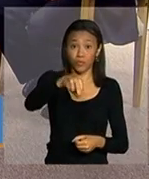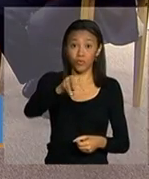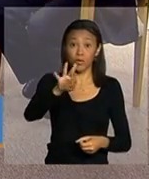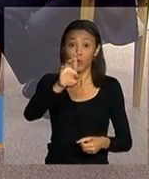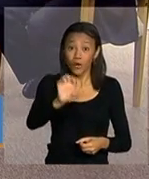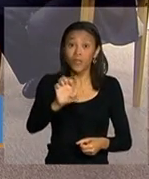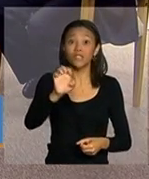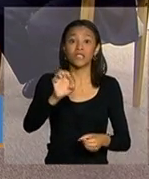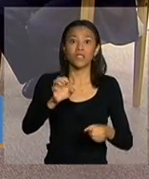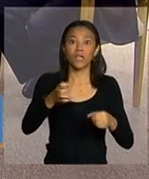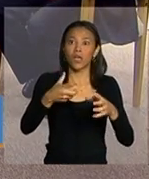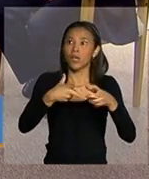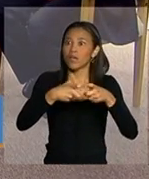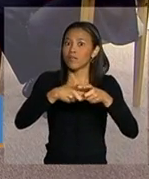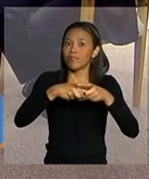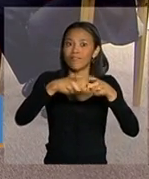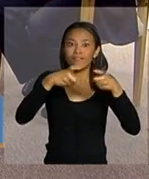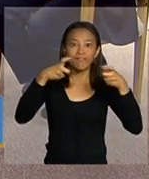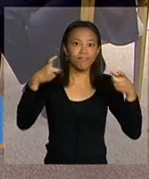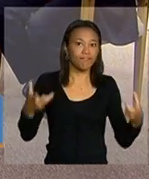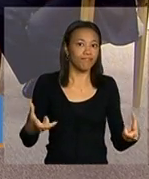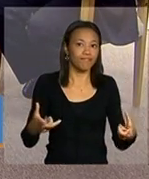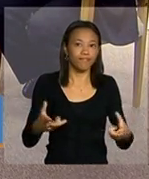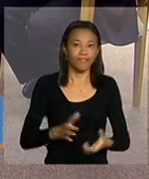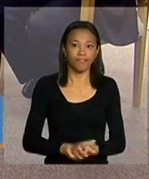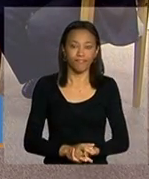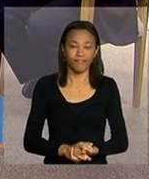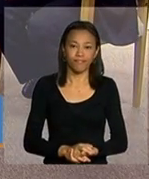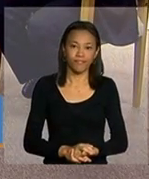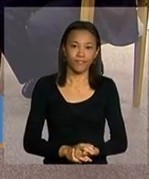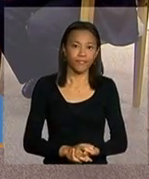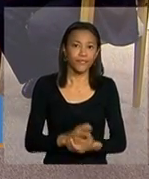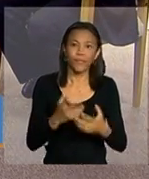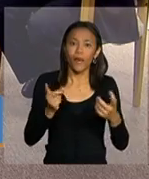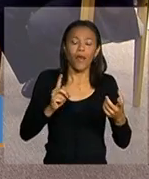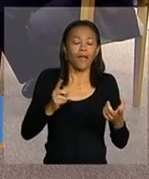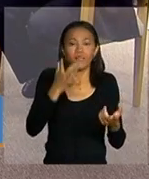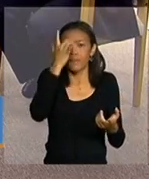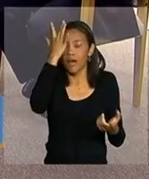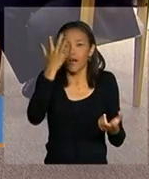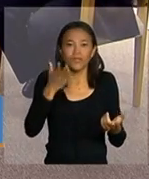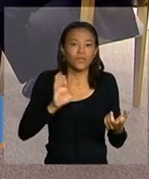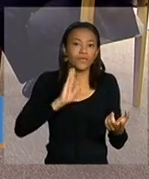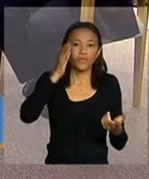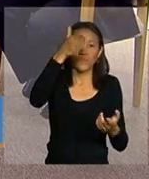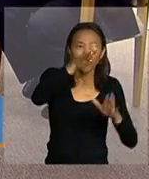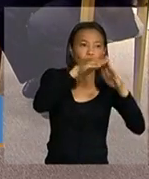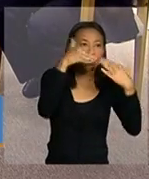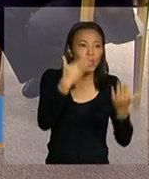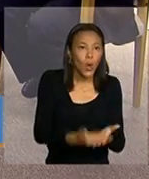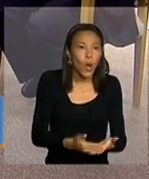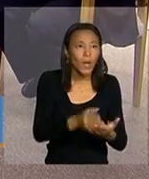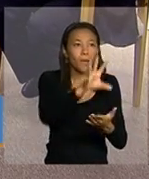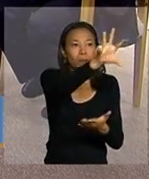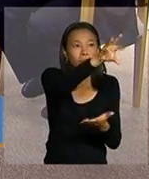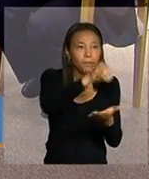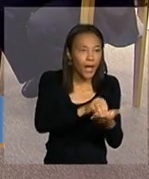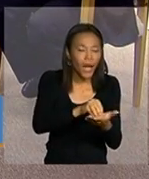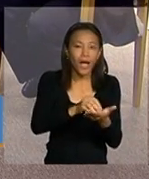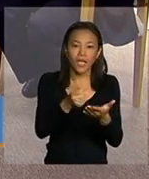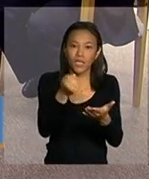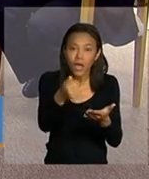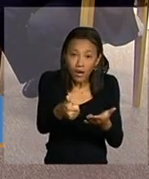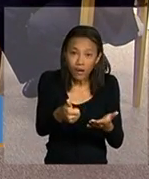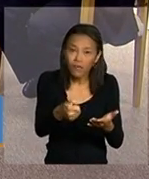uma Bélgica do tamanho do... entendeu? Então não é assim ele vai na escola na esquina e pega não ele